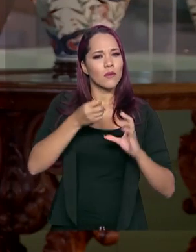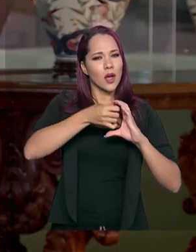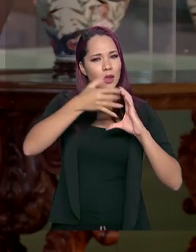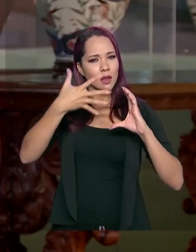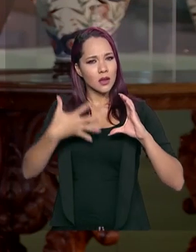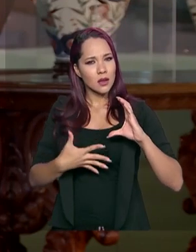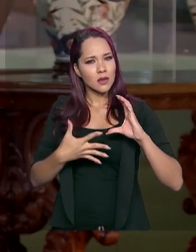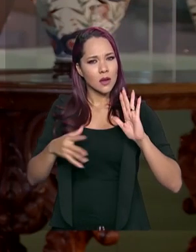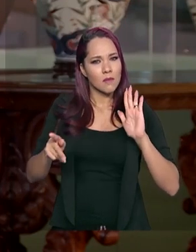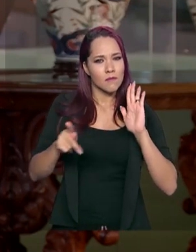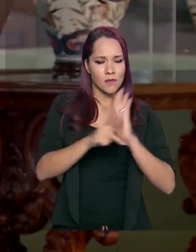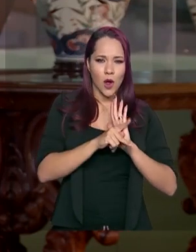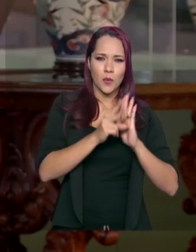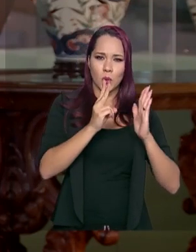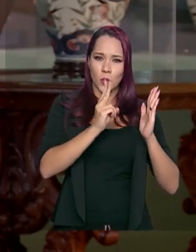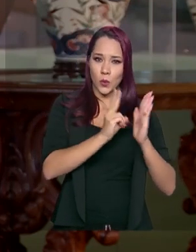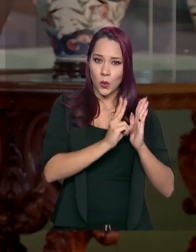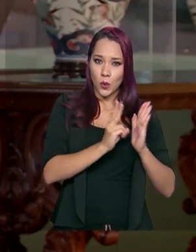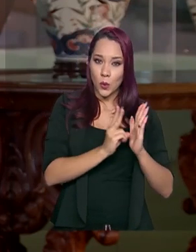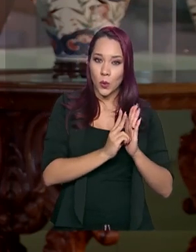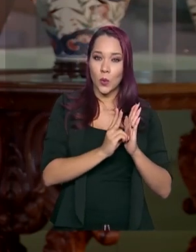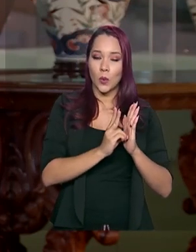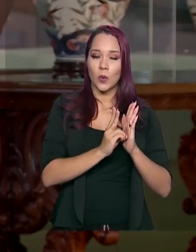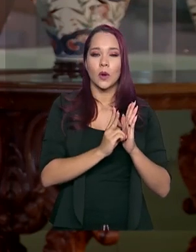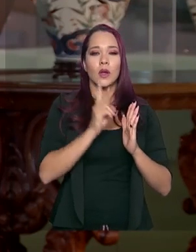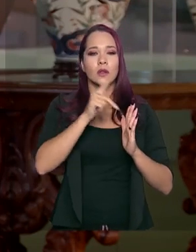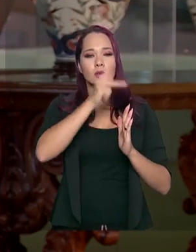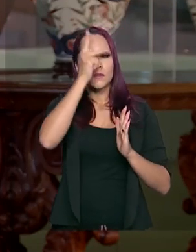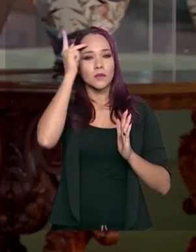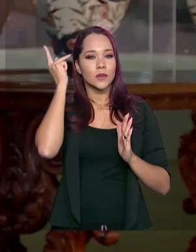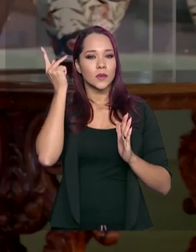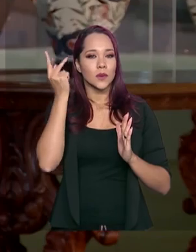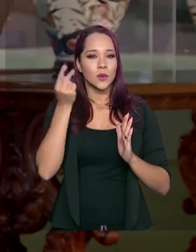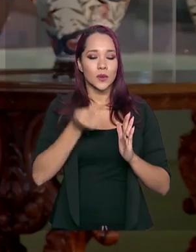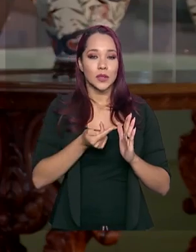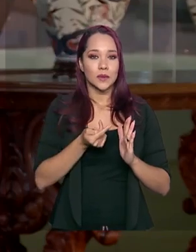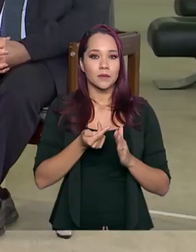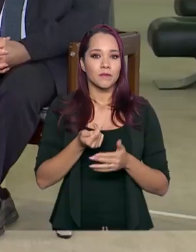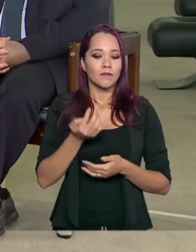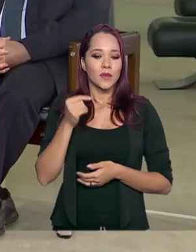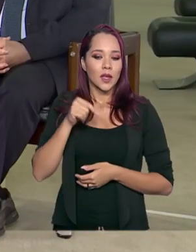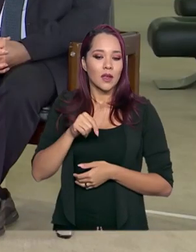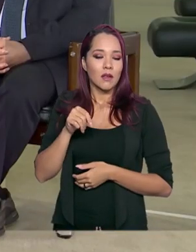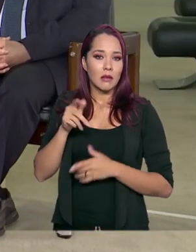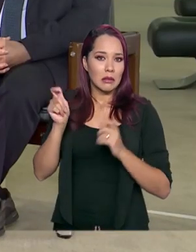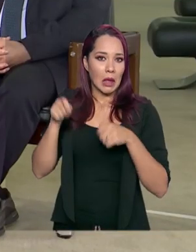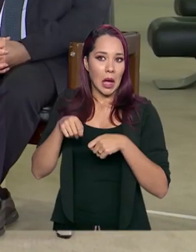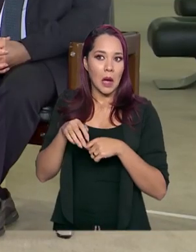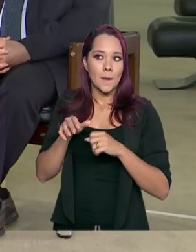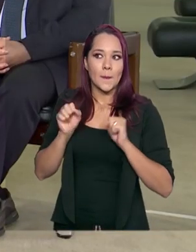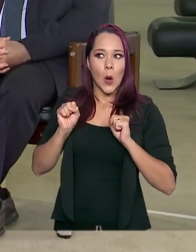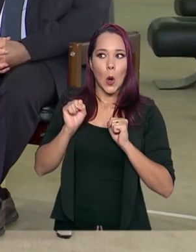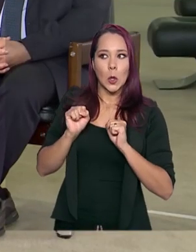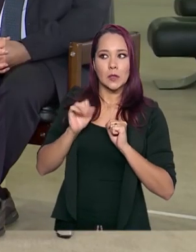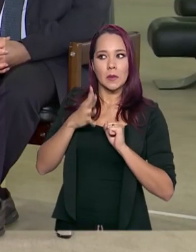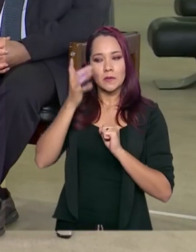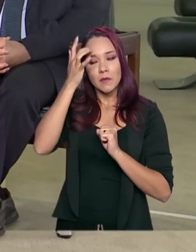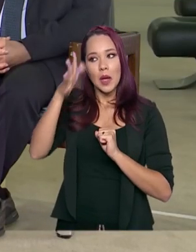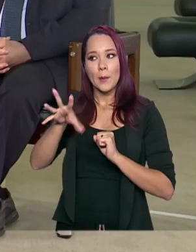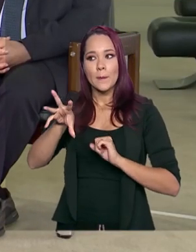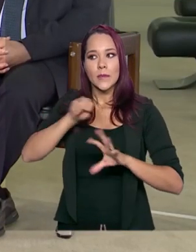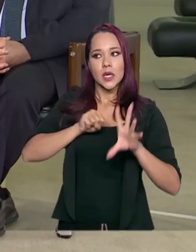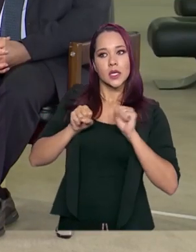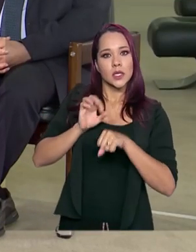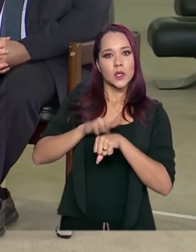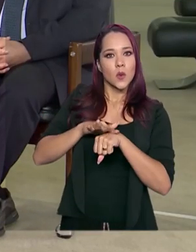específica do indígena, das pessoas, que dê uma predisposição para a doença ou que